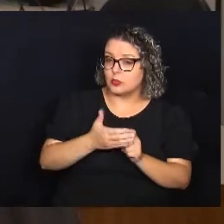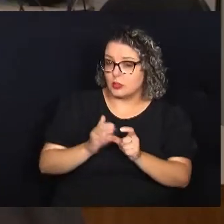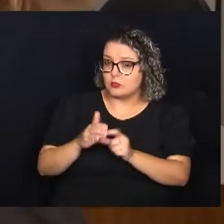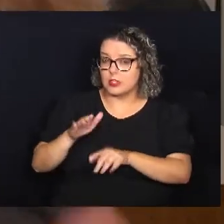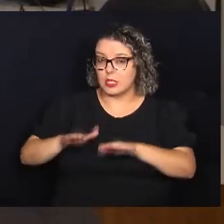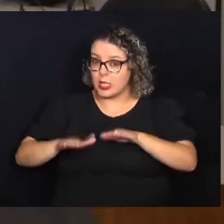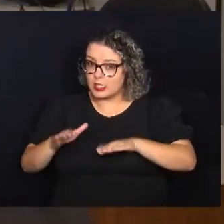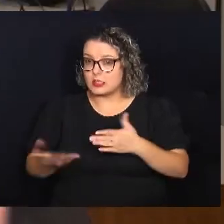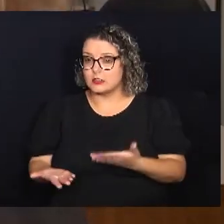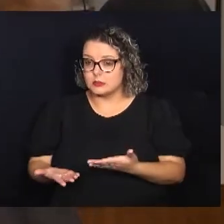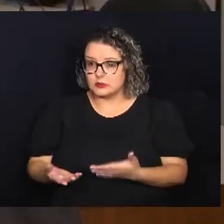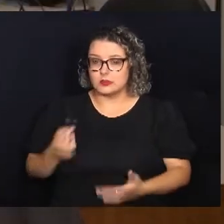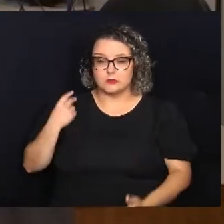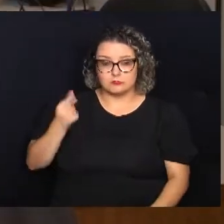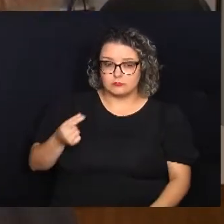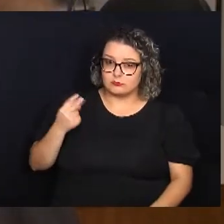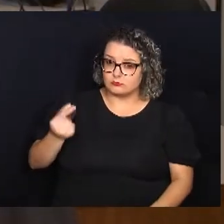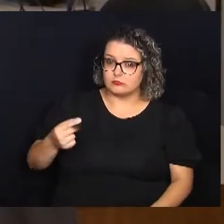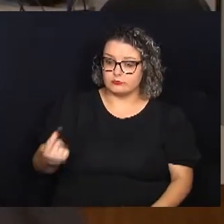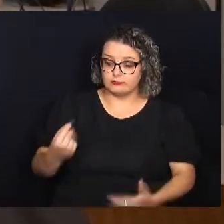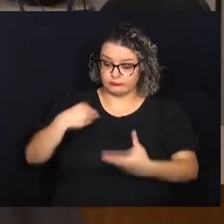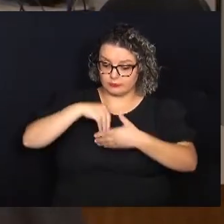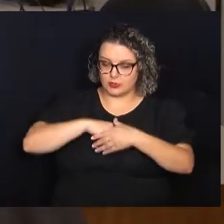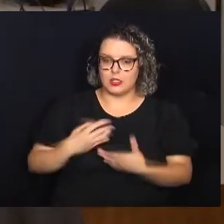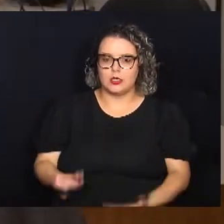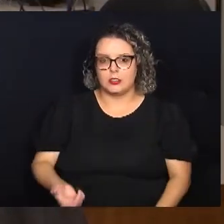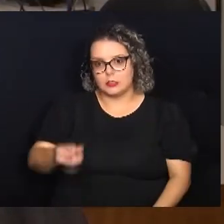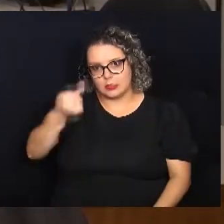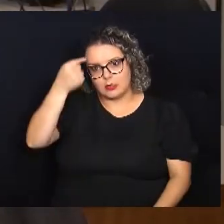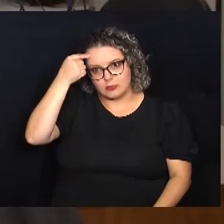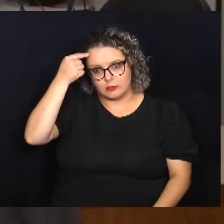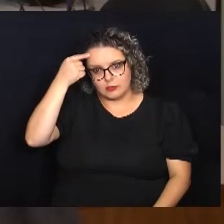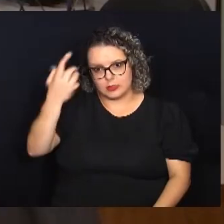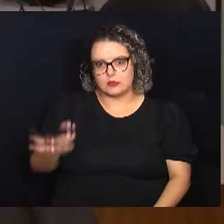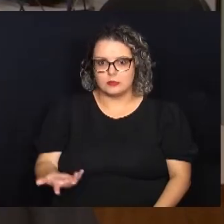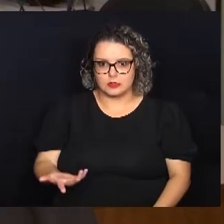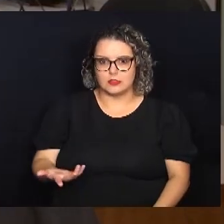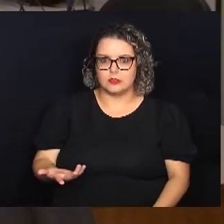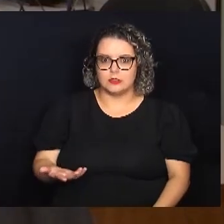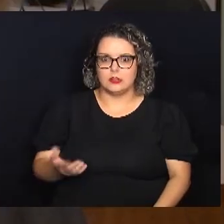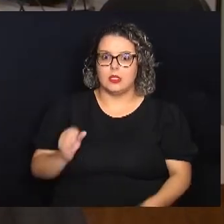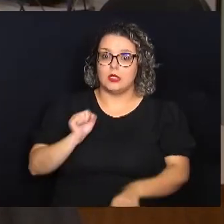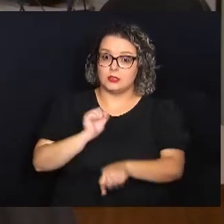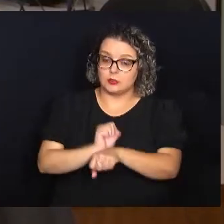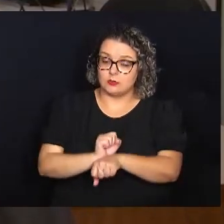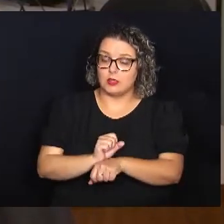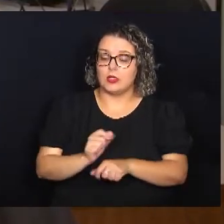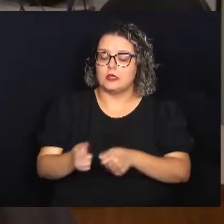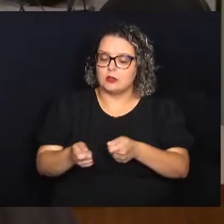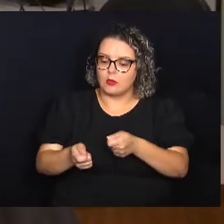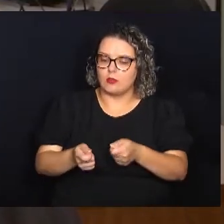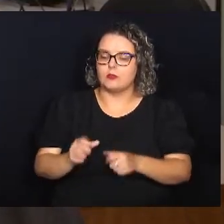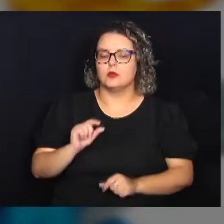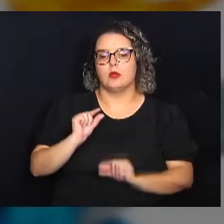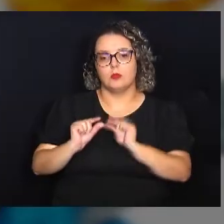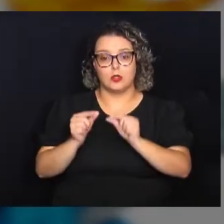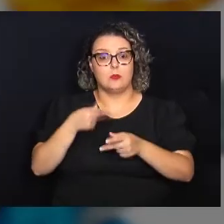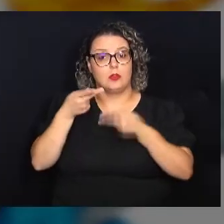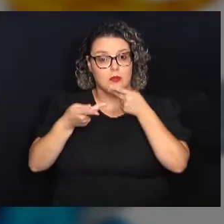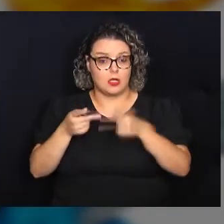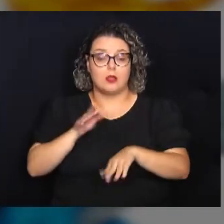termos que vem, às vezes, muito tempo, fica enraizado na nossa mente e a gente para e se policia um pouquinho para falar.